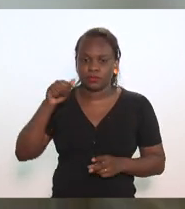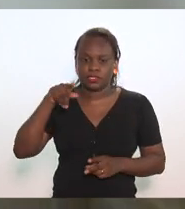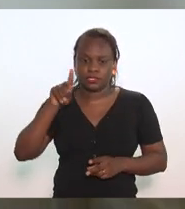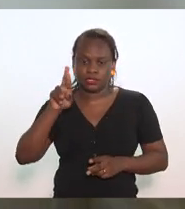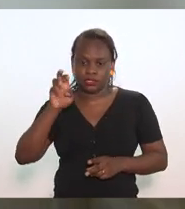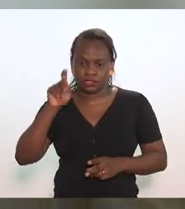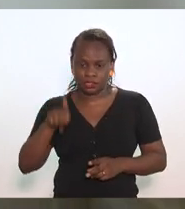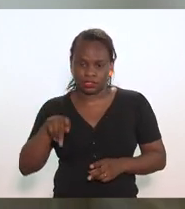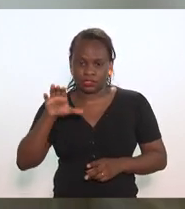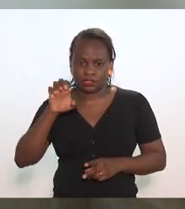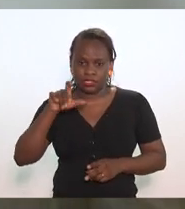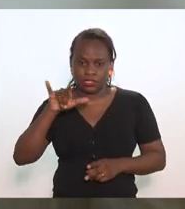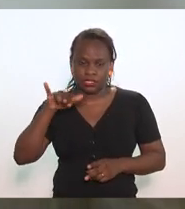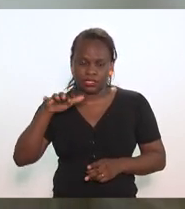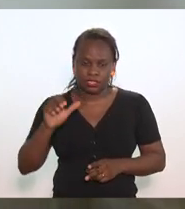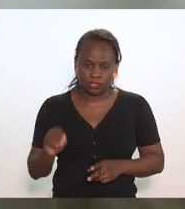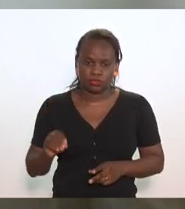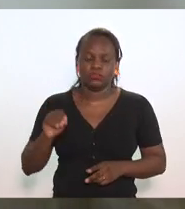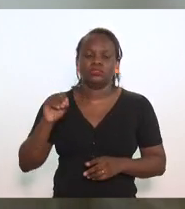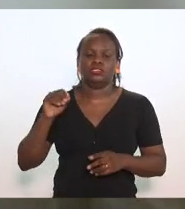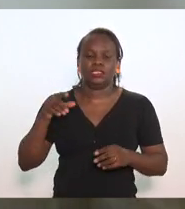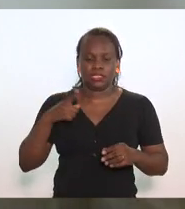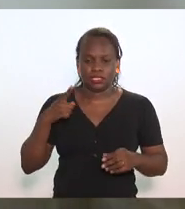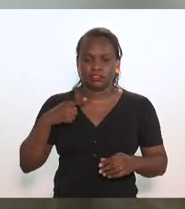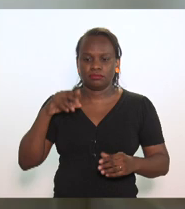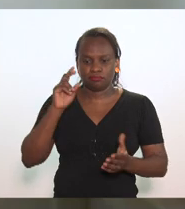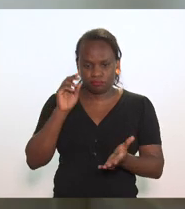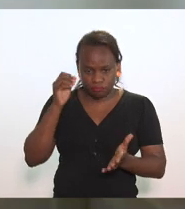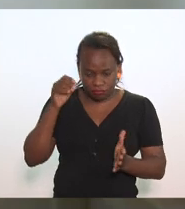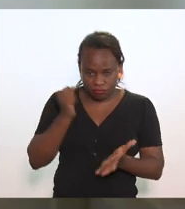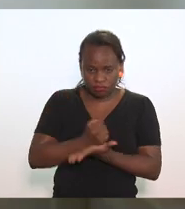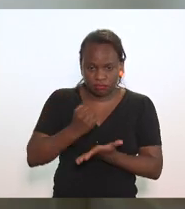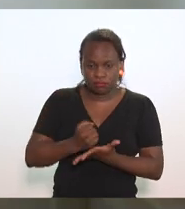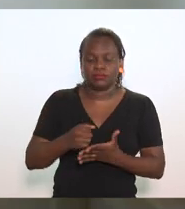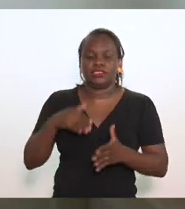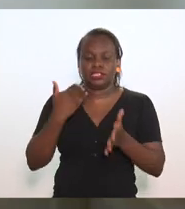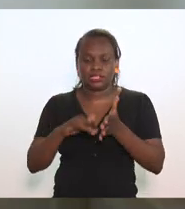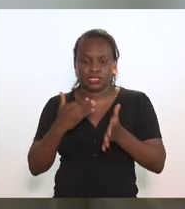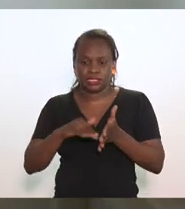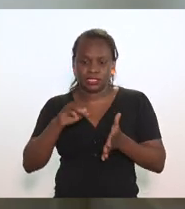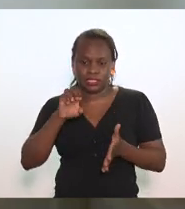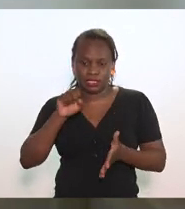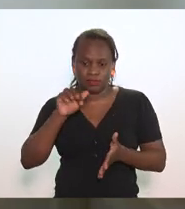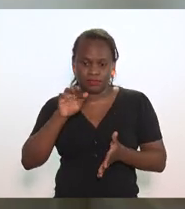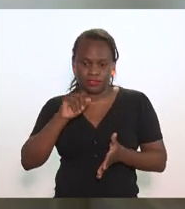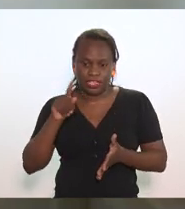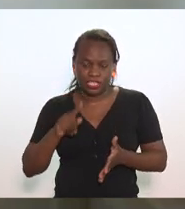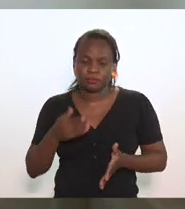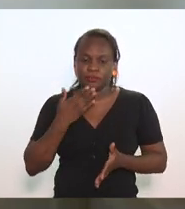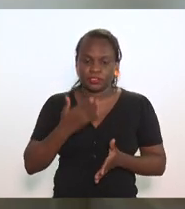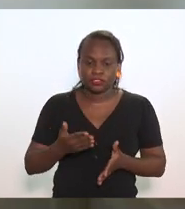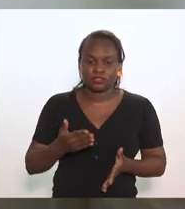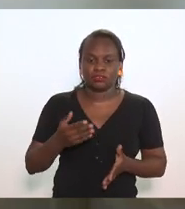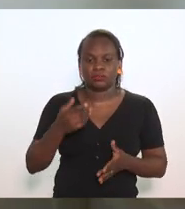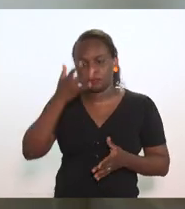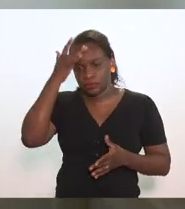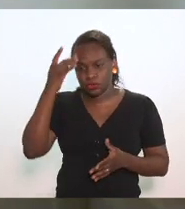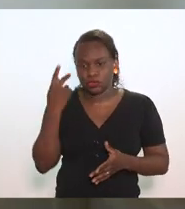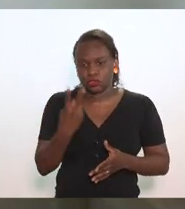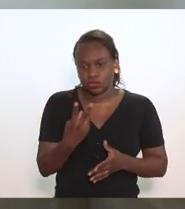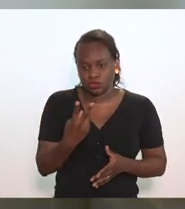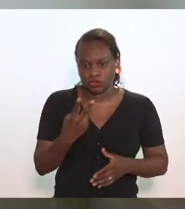está oficiando a Secretaria de Fazenda, a indicação de, no mínimo, dois